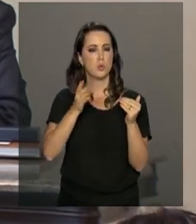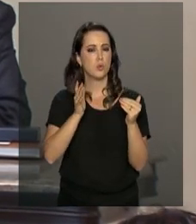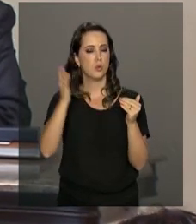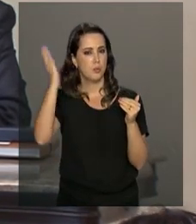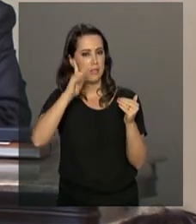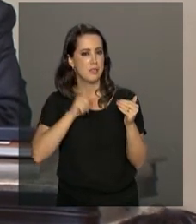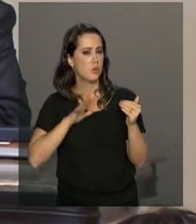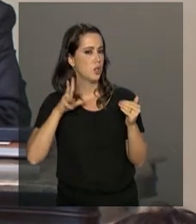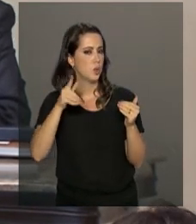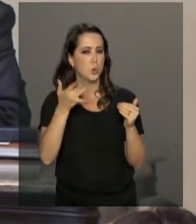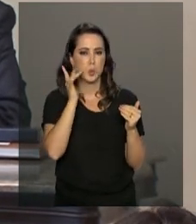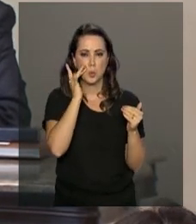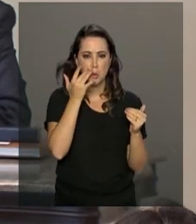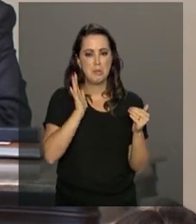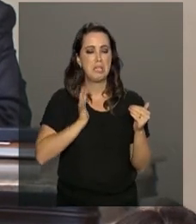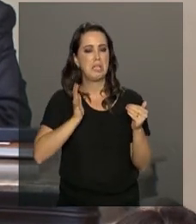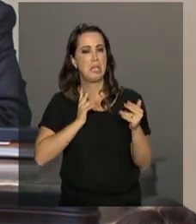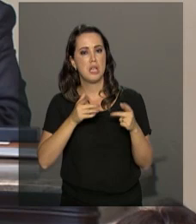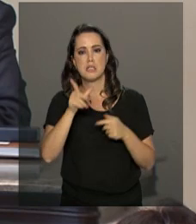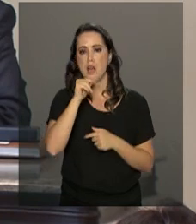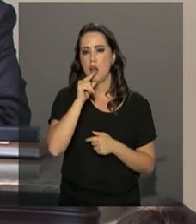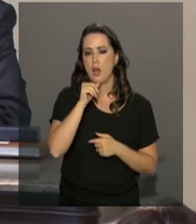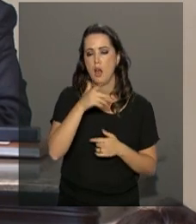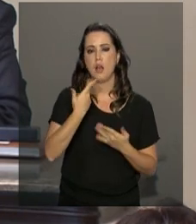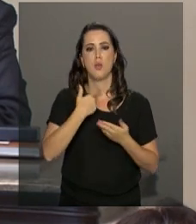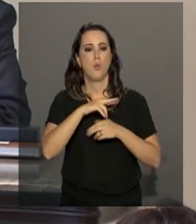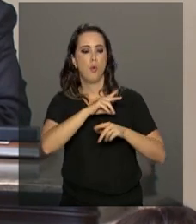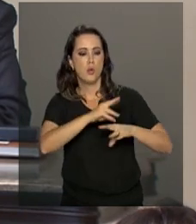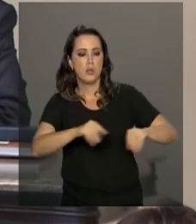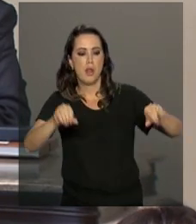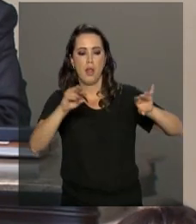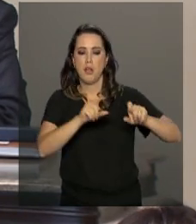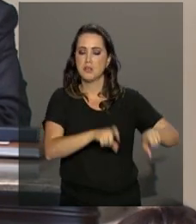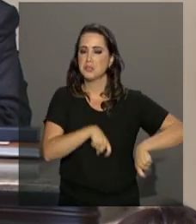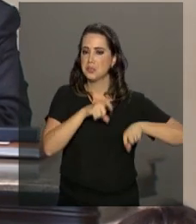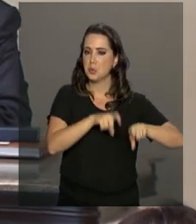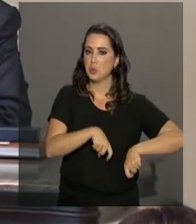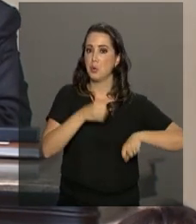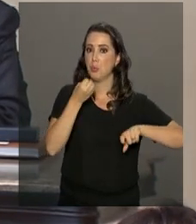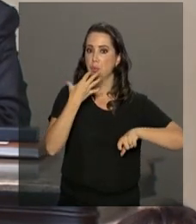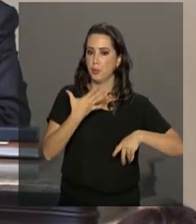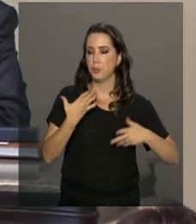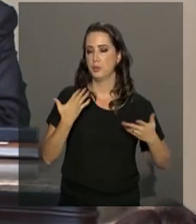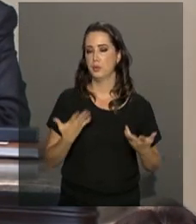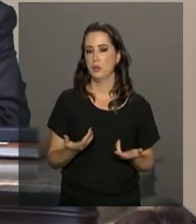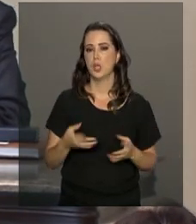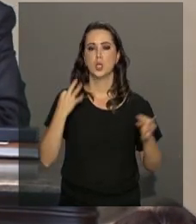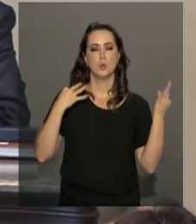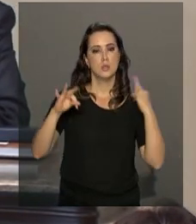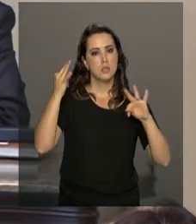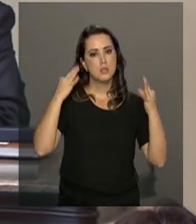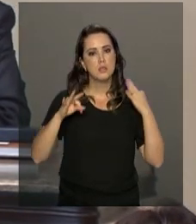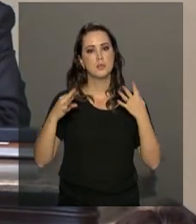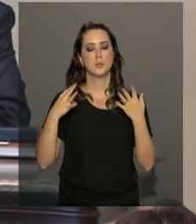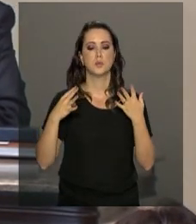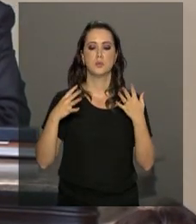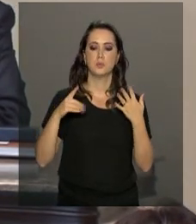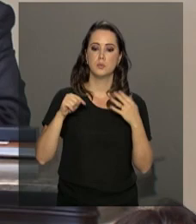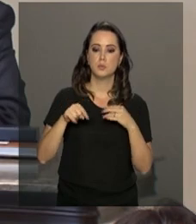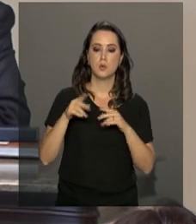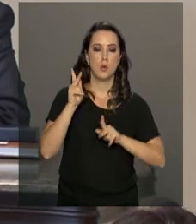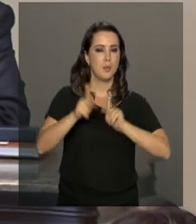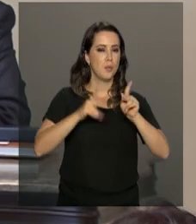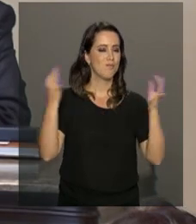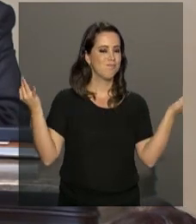riquezas minerais, biodiversidade, água potável, terras agricultáveis, turismo, um